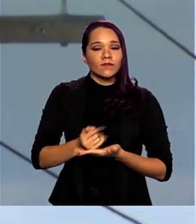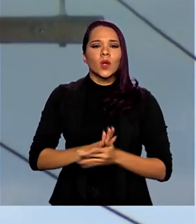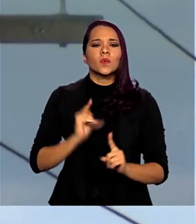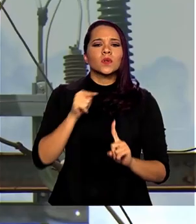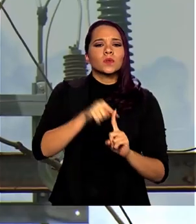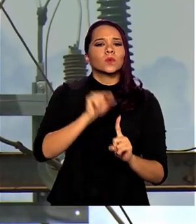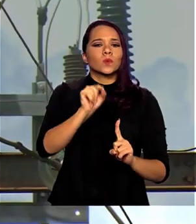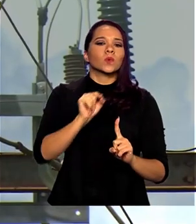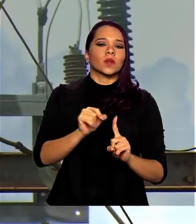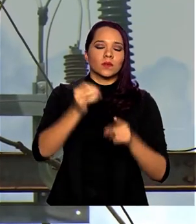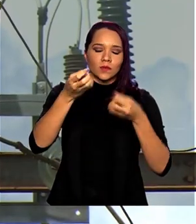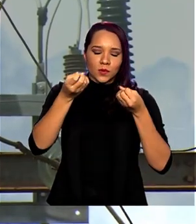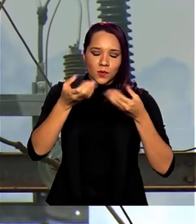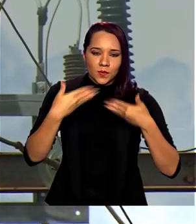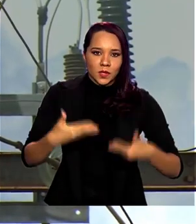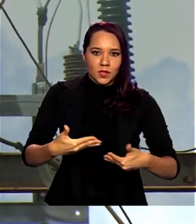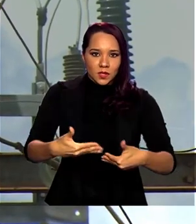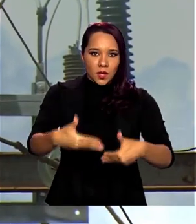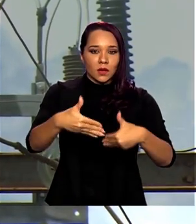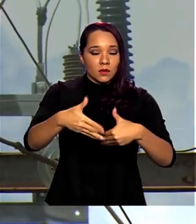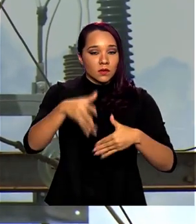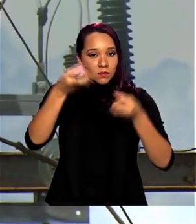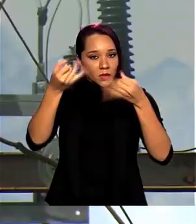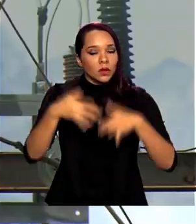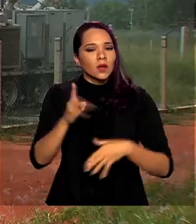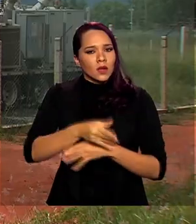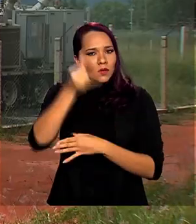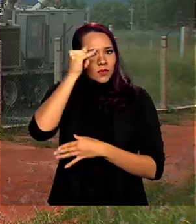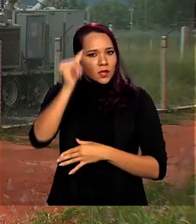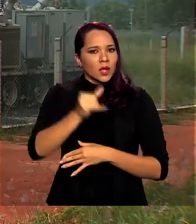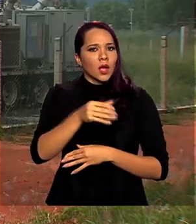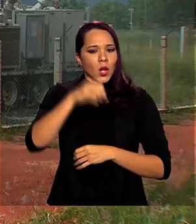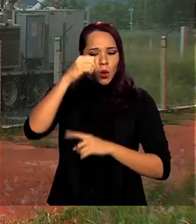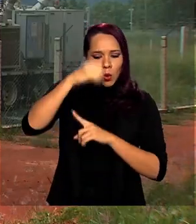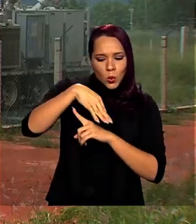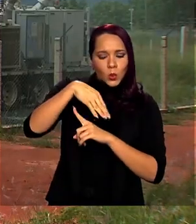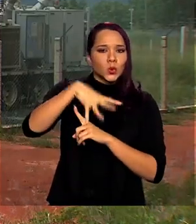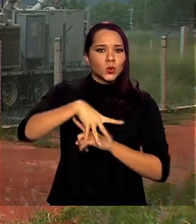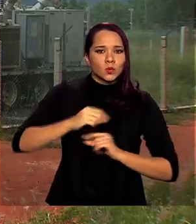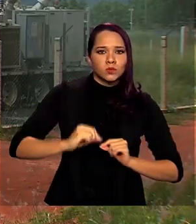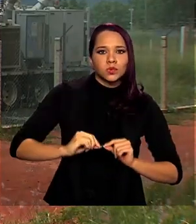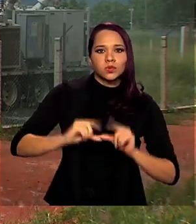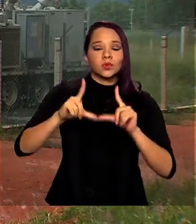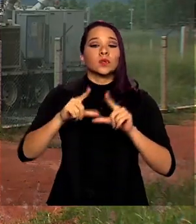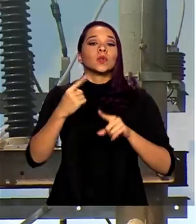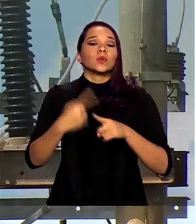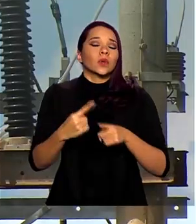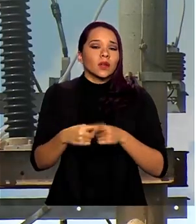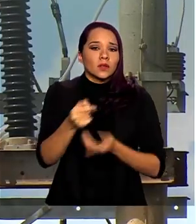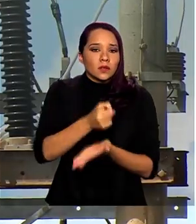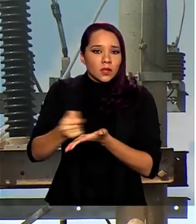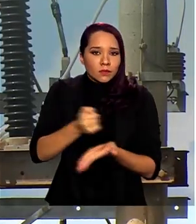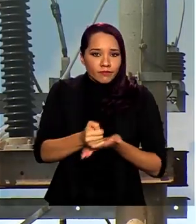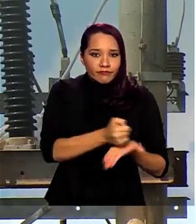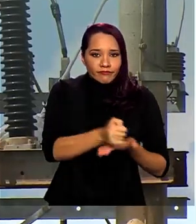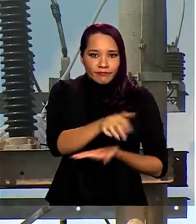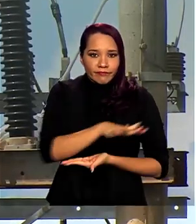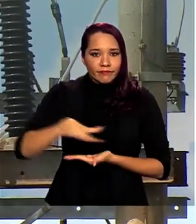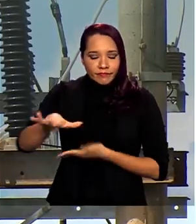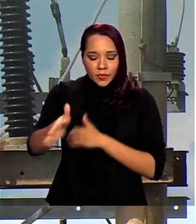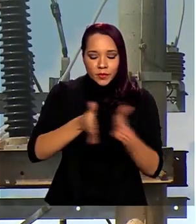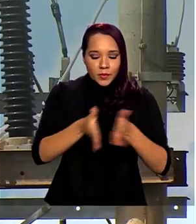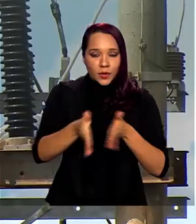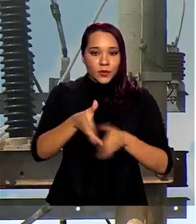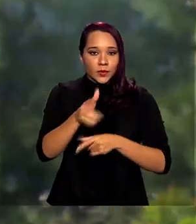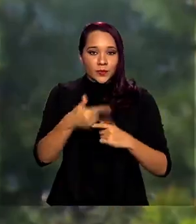objetivo, segundo o Ministério de Minas e Energia, é evitar o aumento nas contas de luz do consumidor por causa das perdas do setor durante